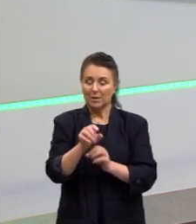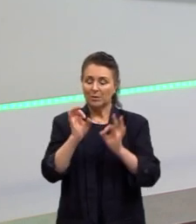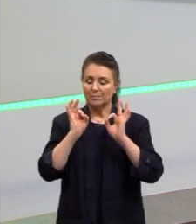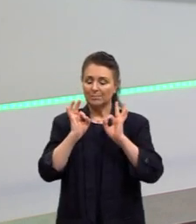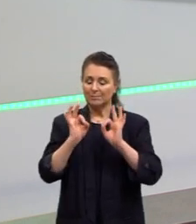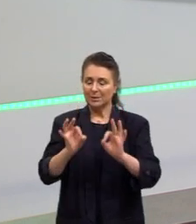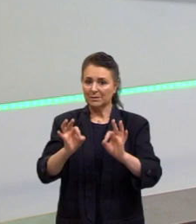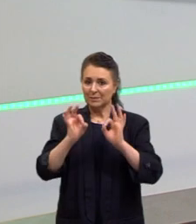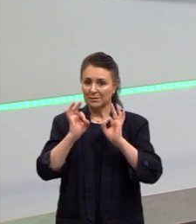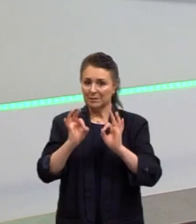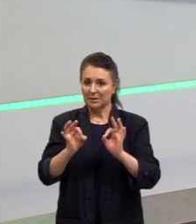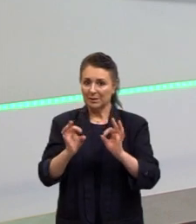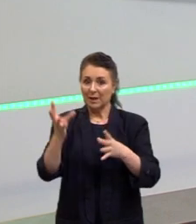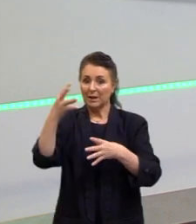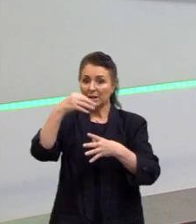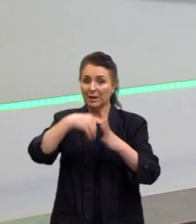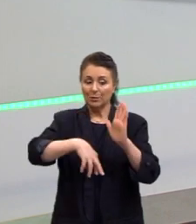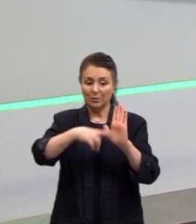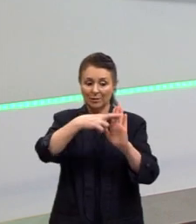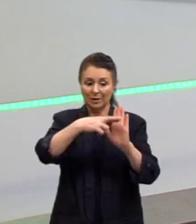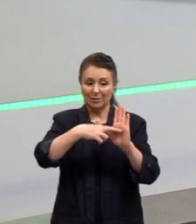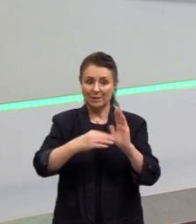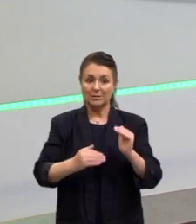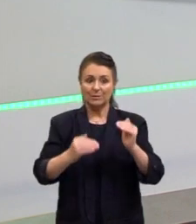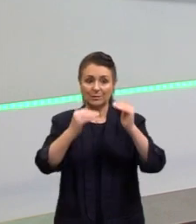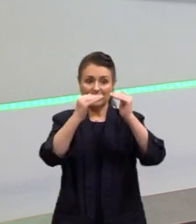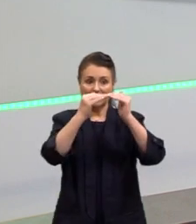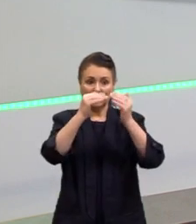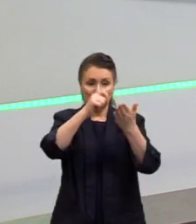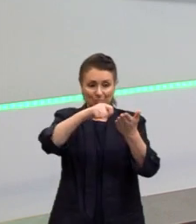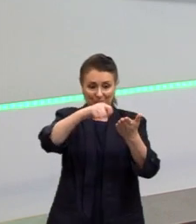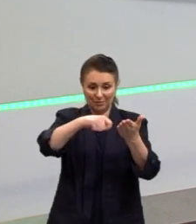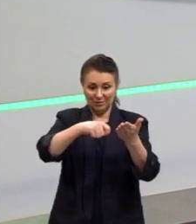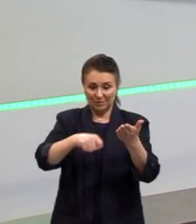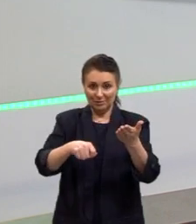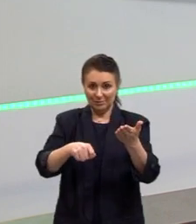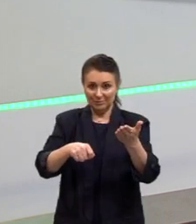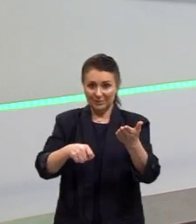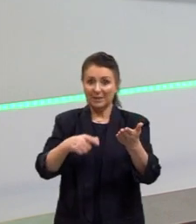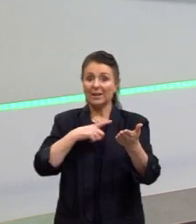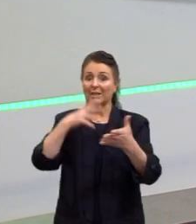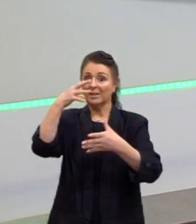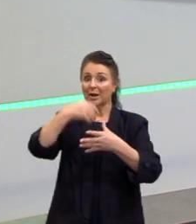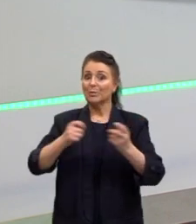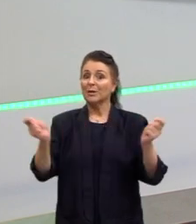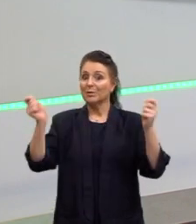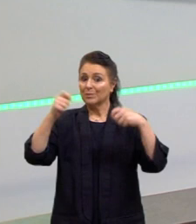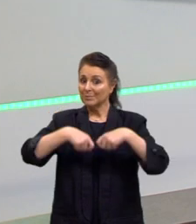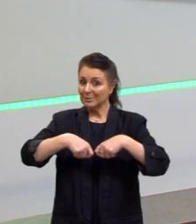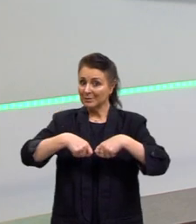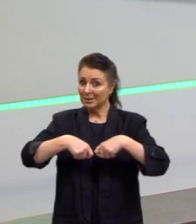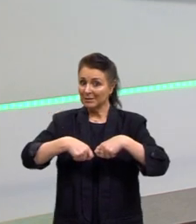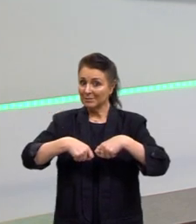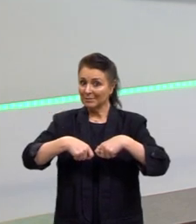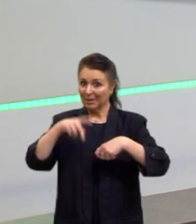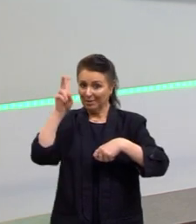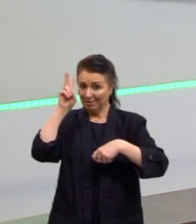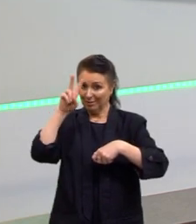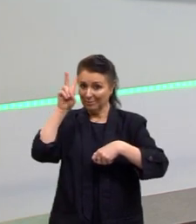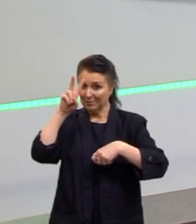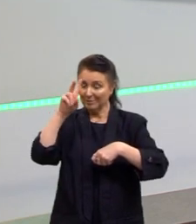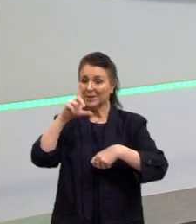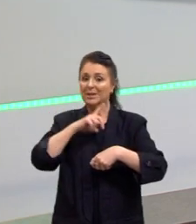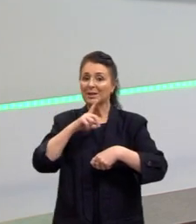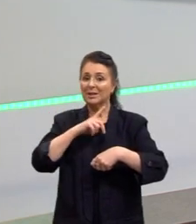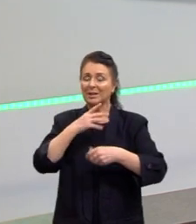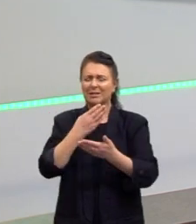aspectos que é pedido ali pelos padrões de correção que estão lá nas competências, nos segredos das competências que tem